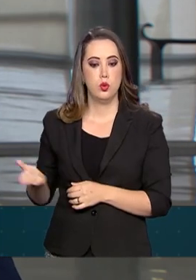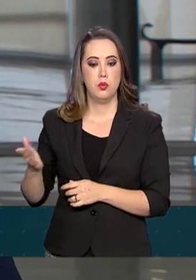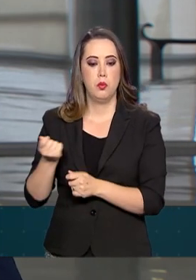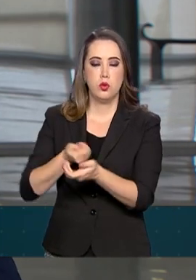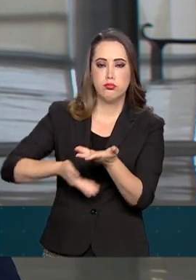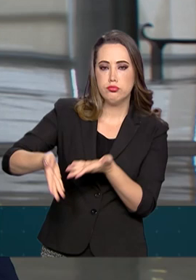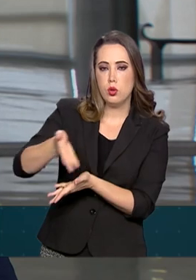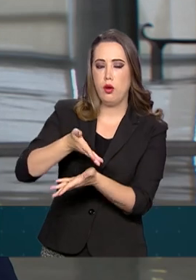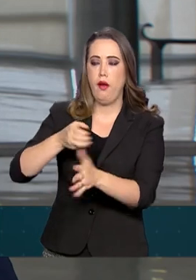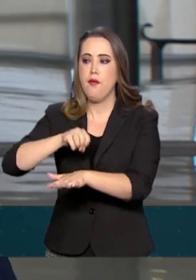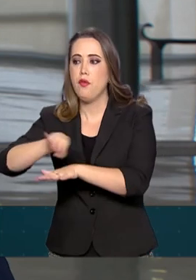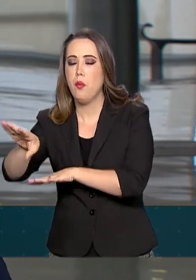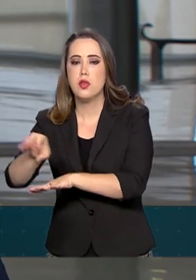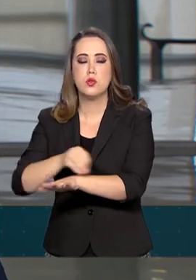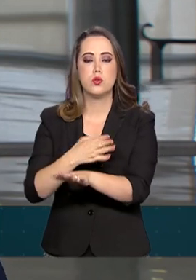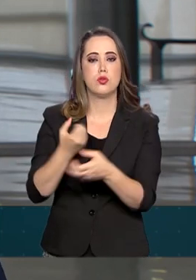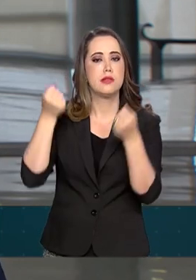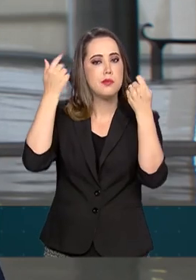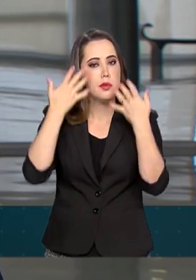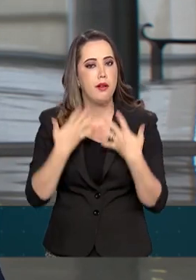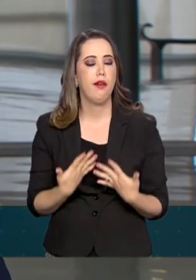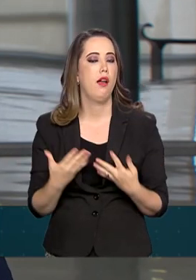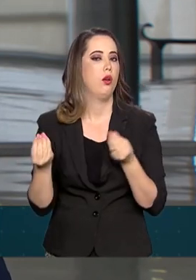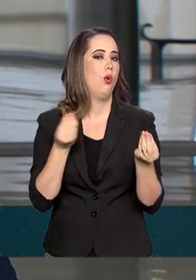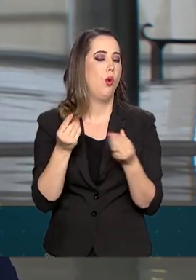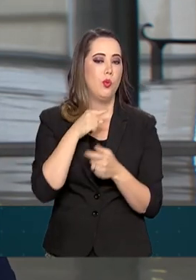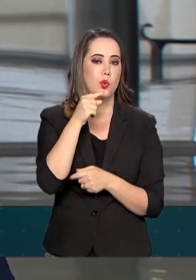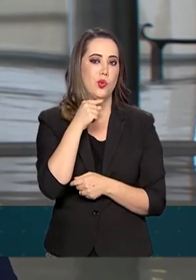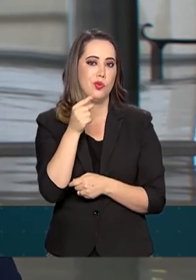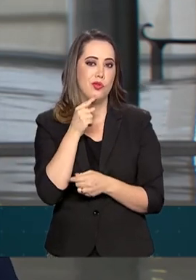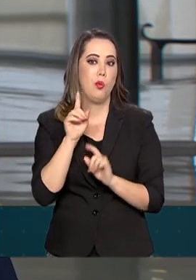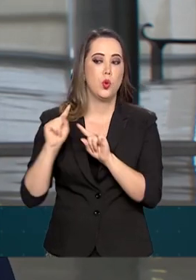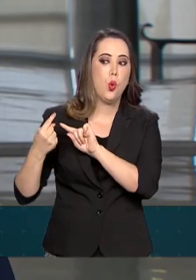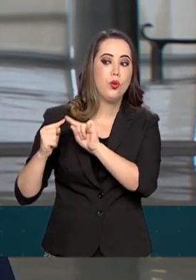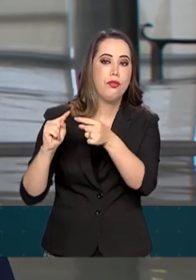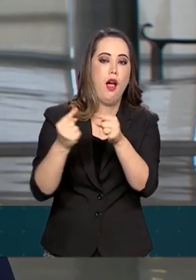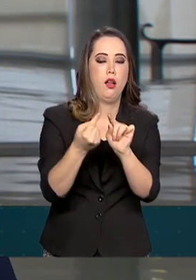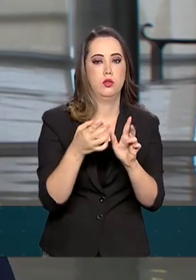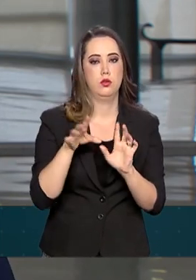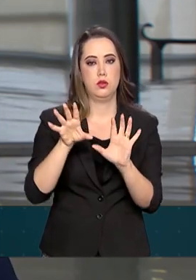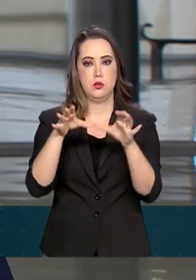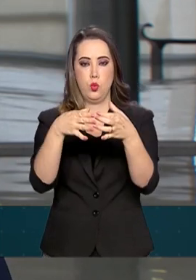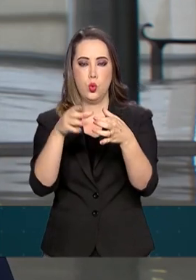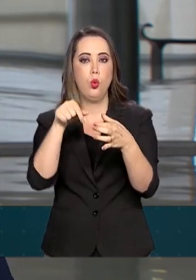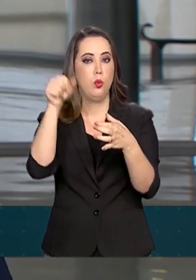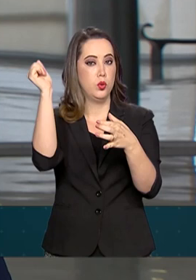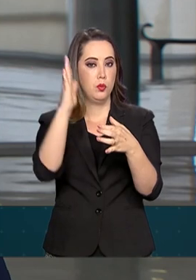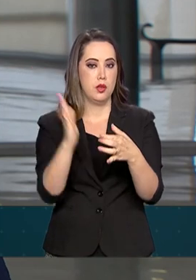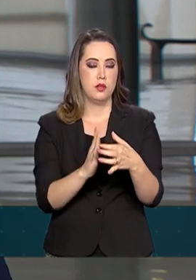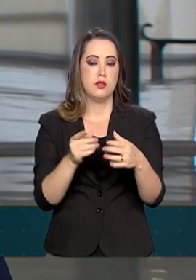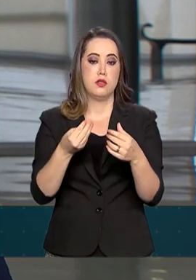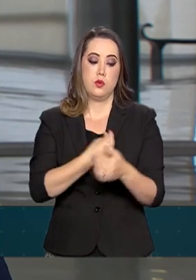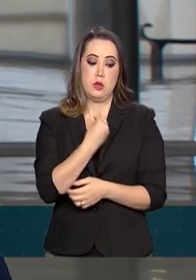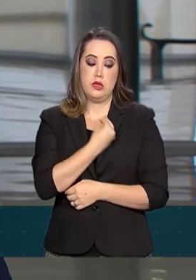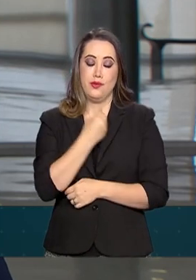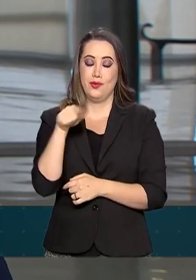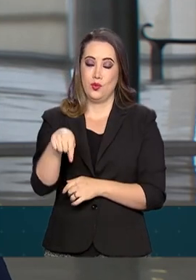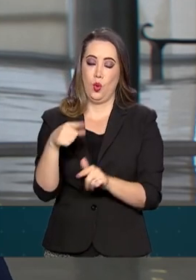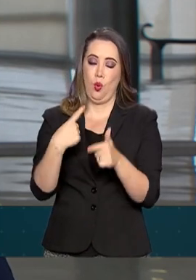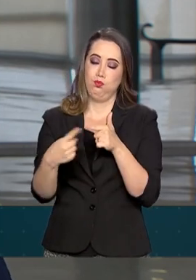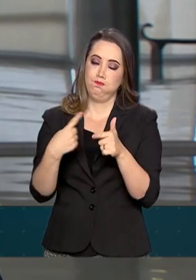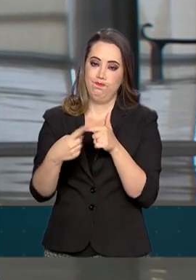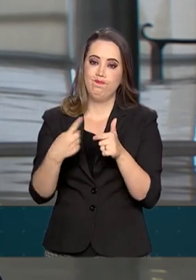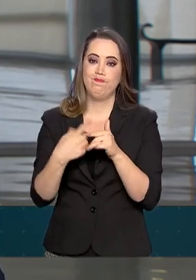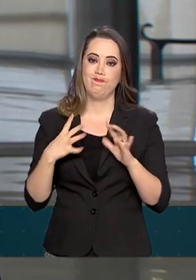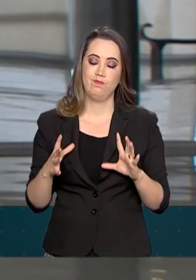trocar informações, esclarecer dúvidas, enfim, manter conectado esse grupo de brasileiros que vive nessa região de conflito.